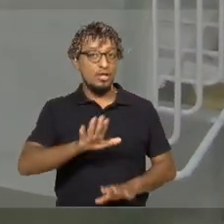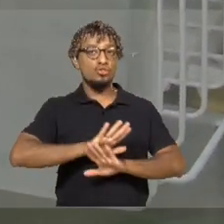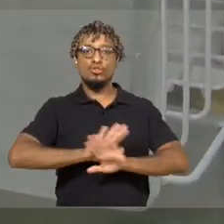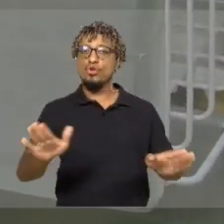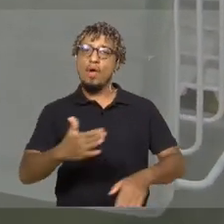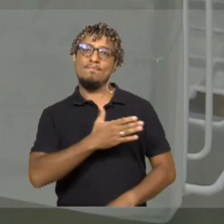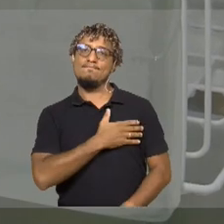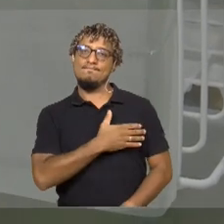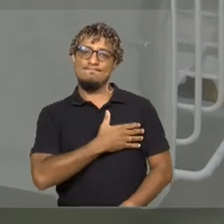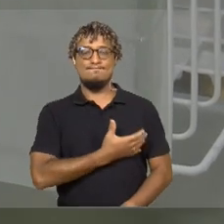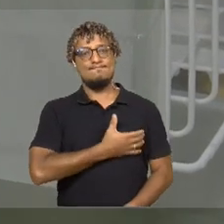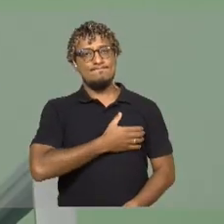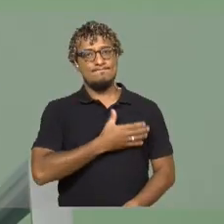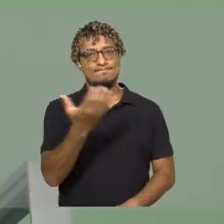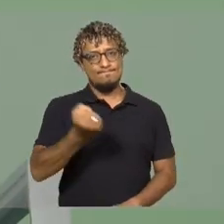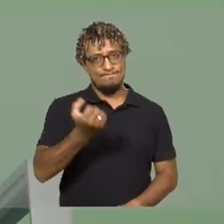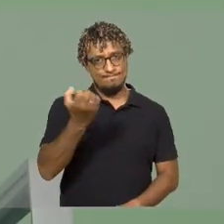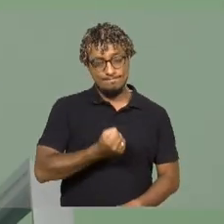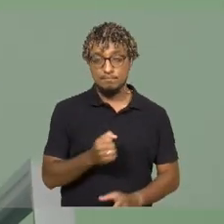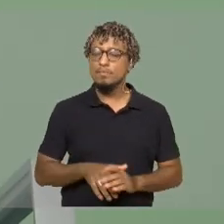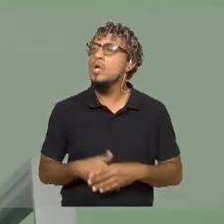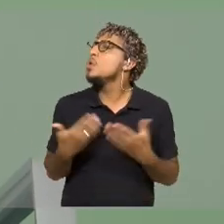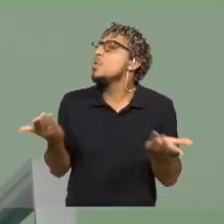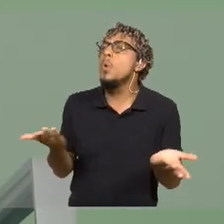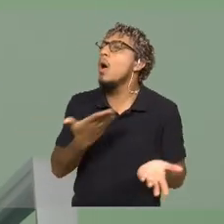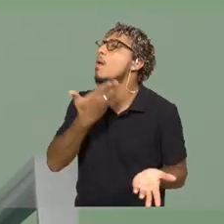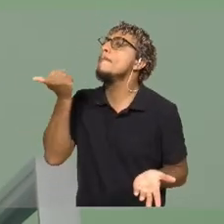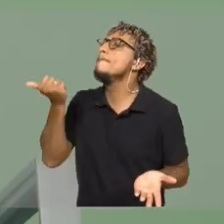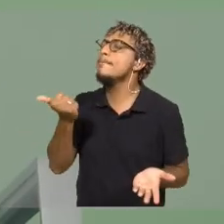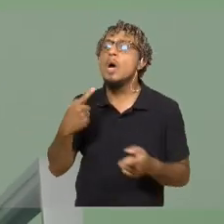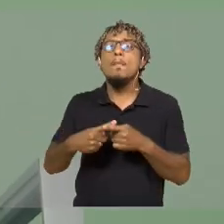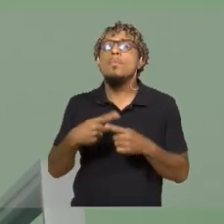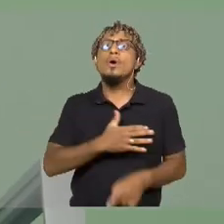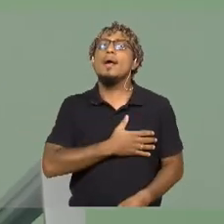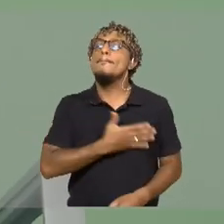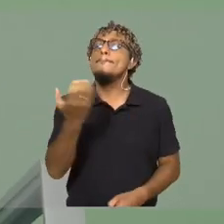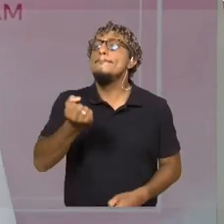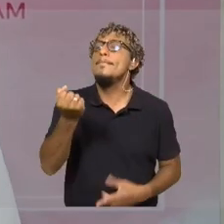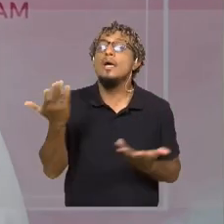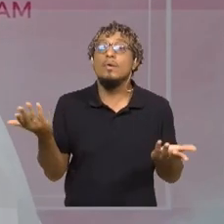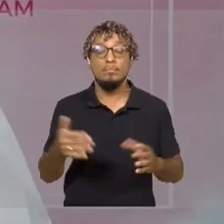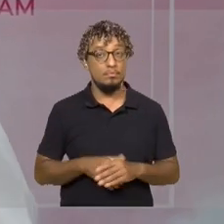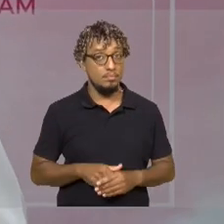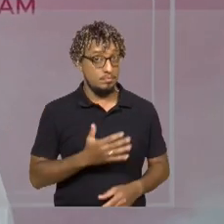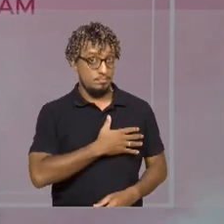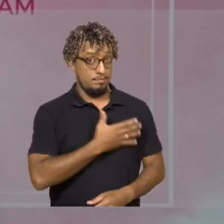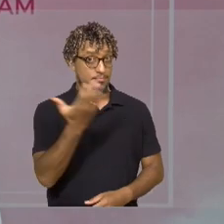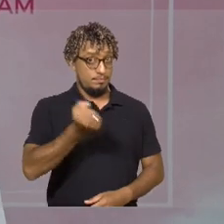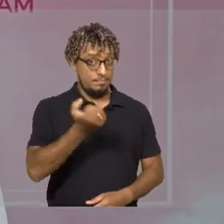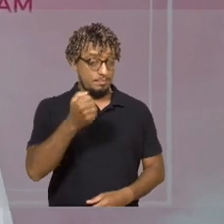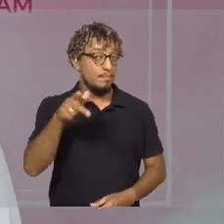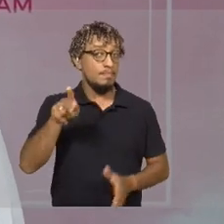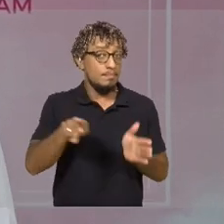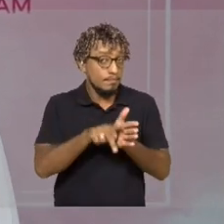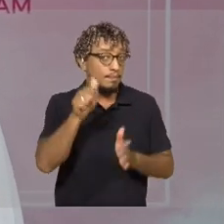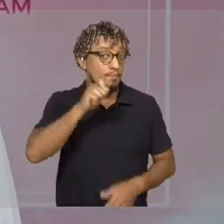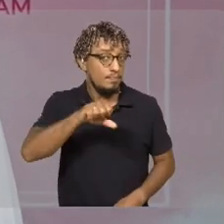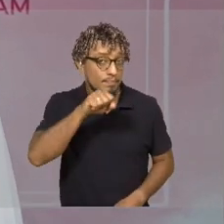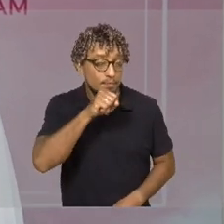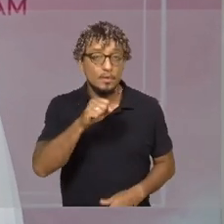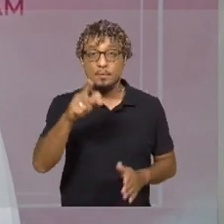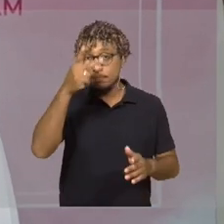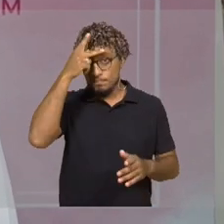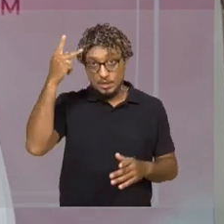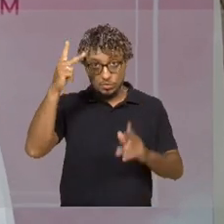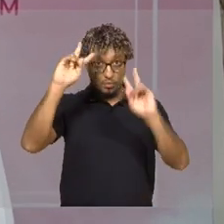vantagens do aleitamento materno? O bebê fica mais forte, ele tem menos problemas de saúde? O aleitamento materno com leite